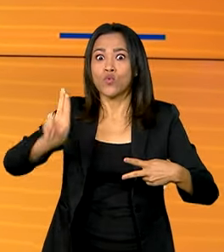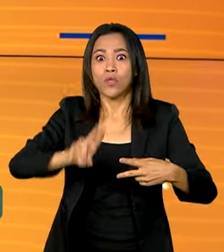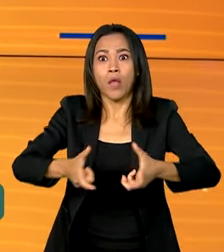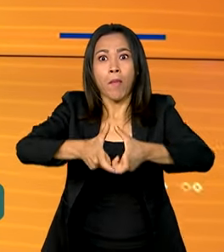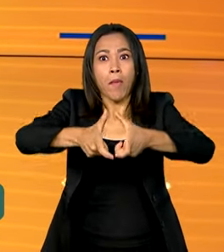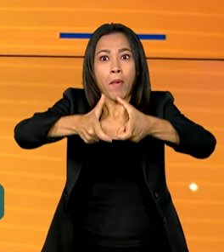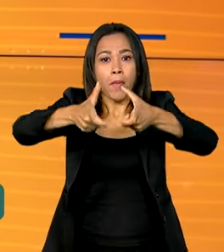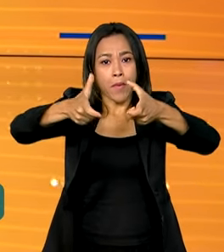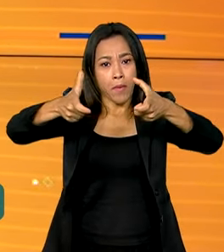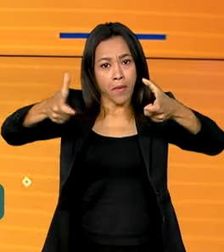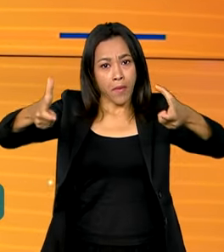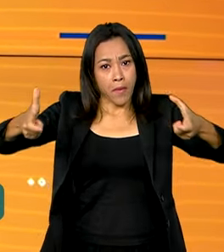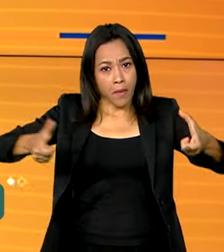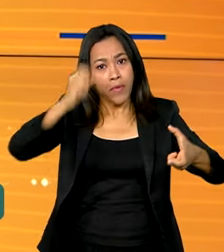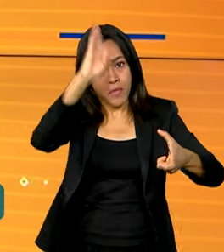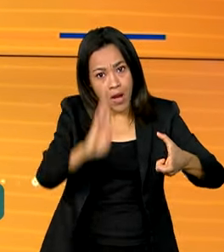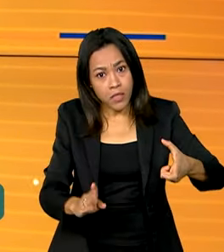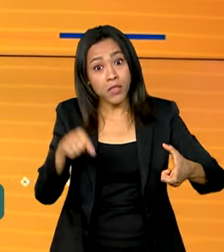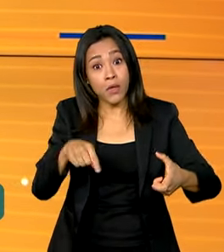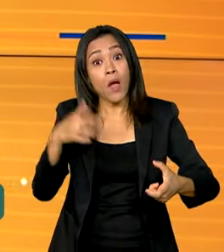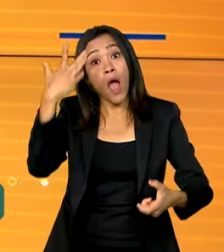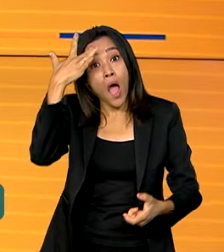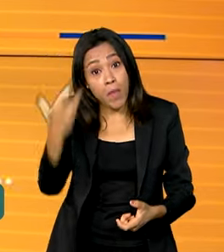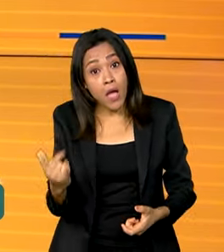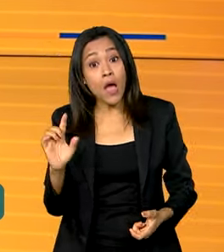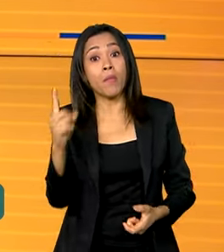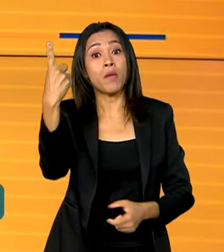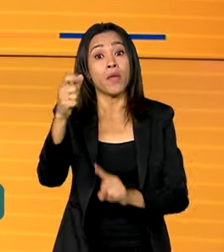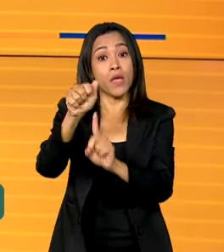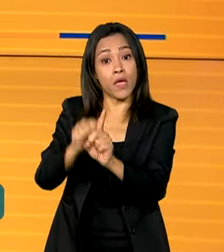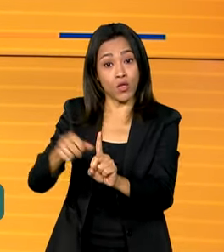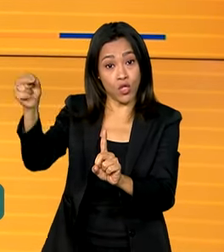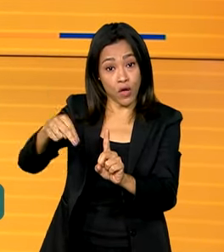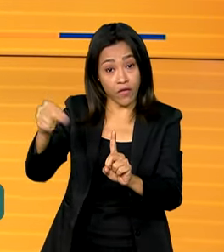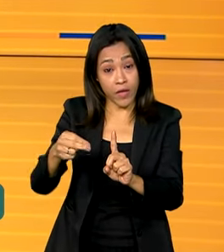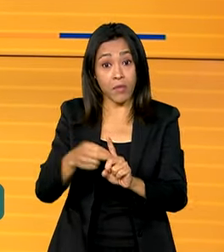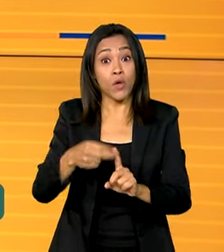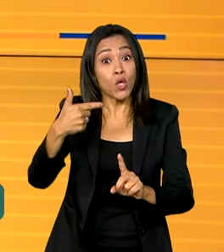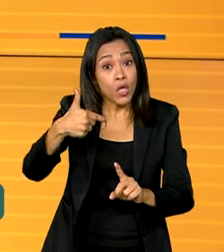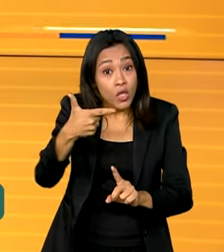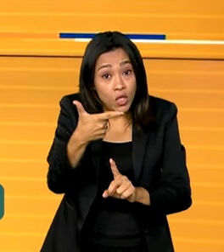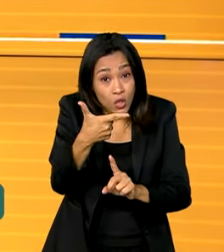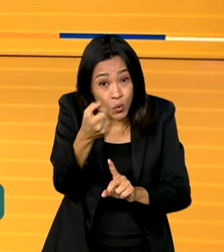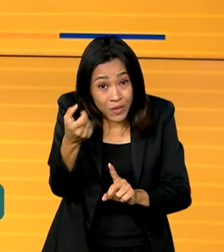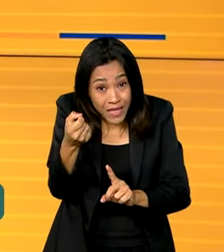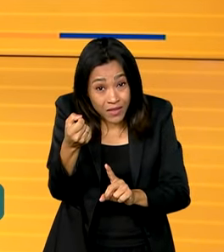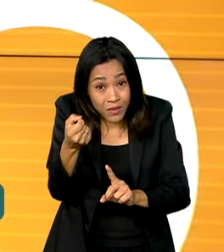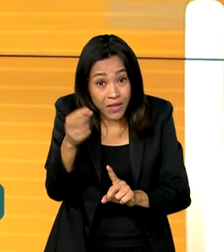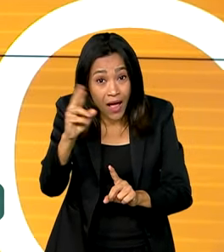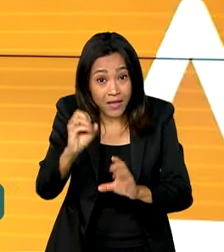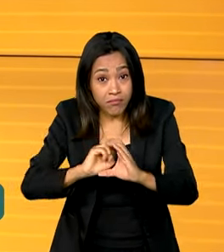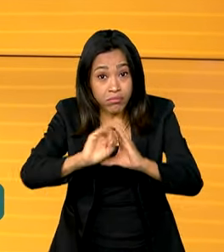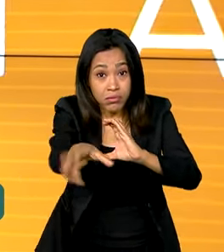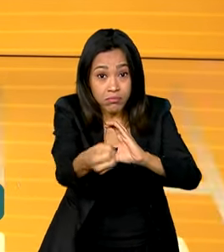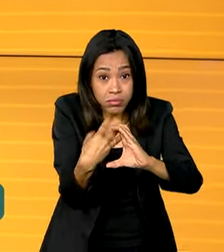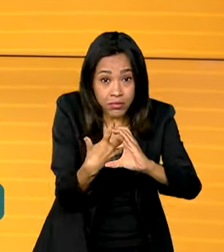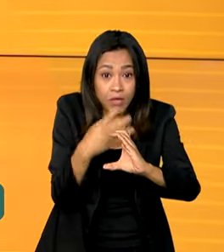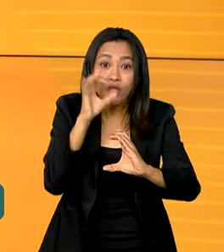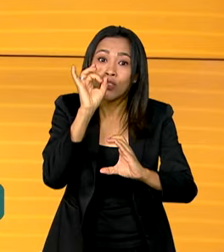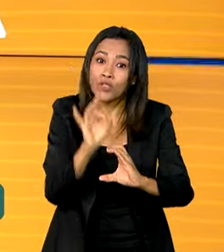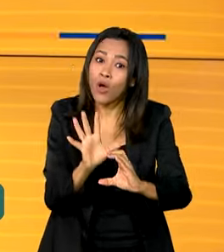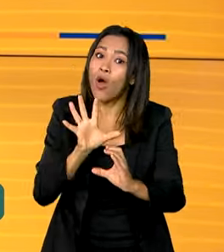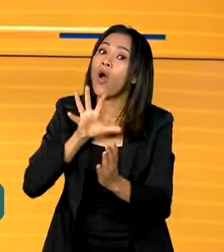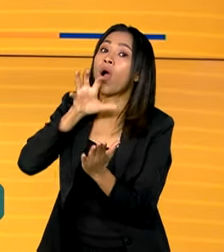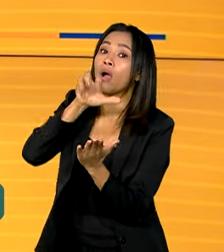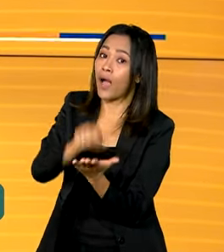pelos brasileiros. A partir de amanhã, dia 1º de novembro, transações acima de R$ 200 só serão feitas em aparelhos já